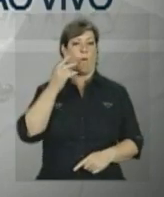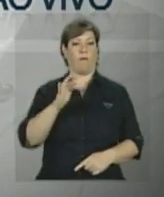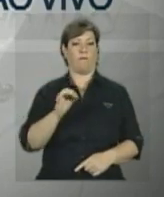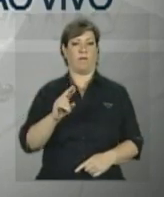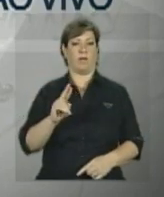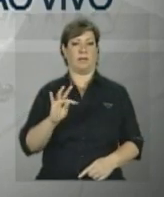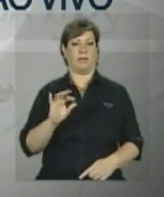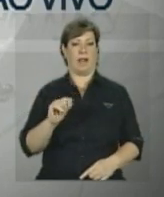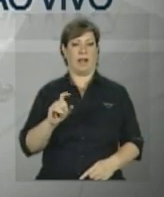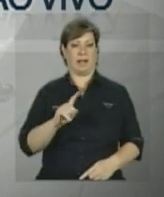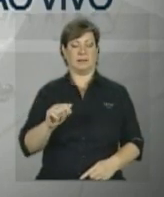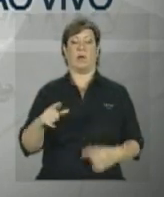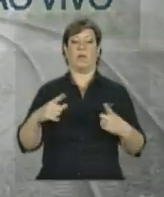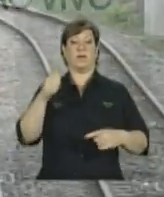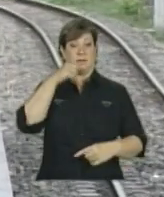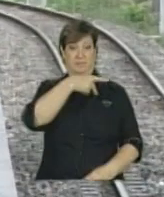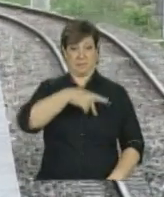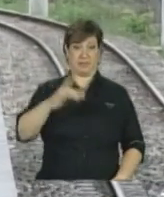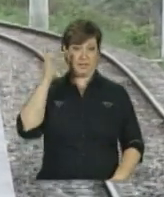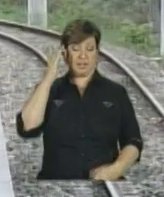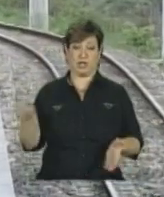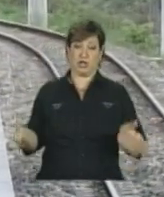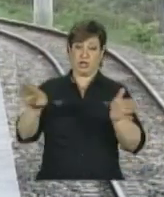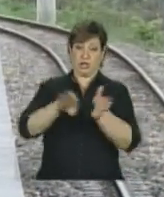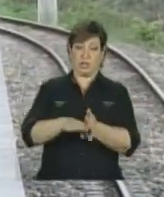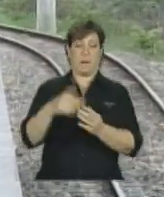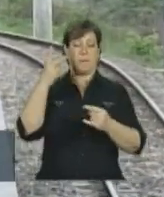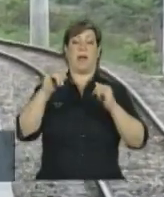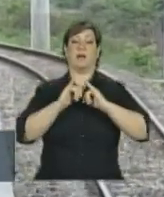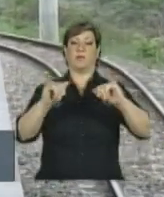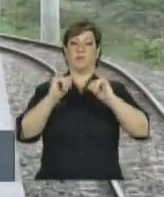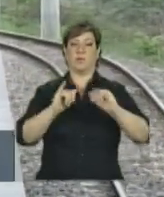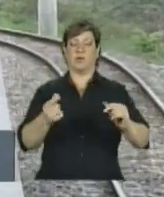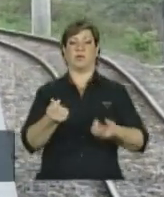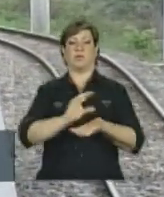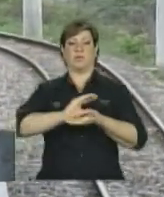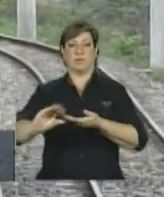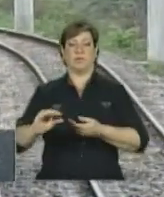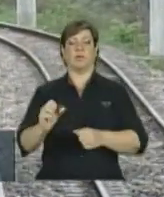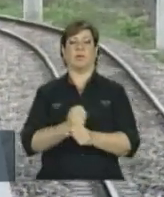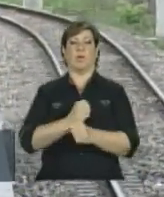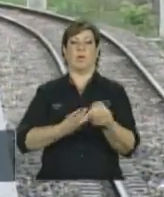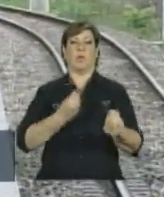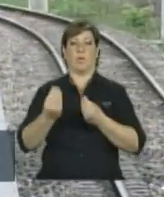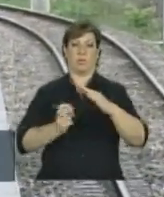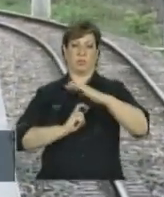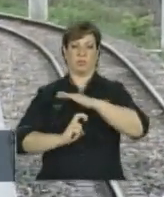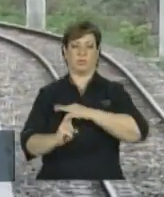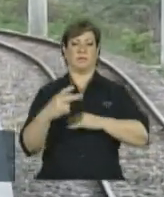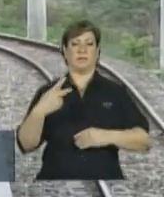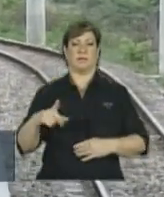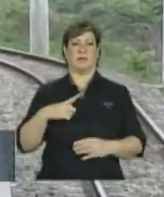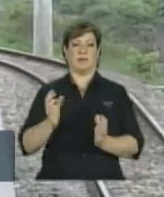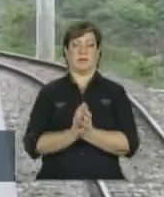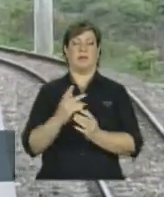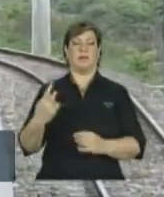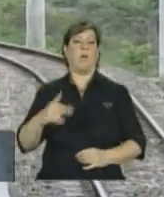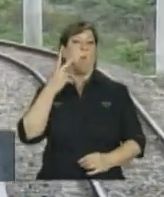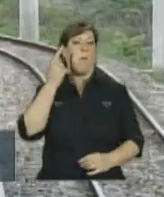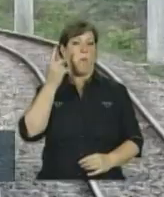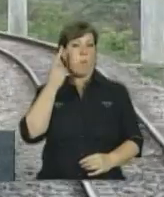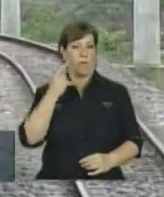Dilma Rousseff chega para anunciar investimentos para a implantação da linha leste do metrô de Fortaleza. Você está vendo aí